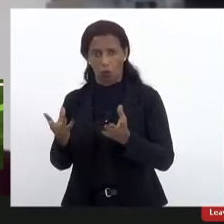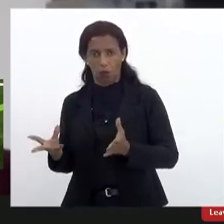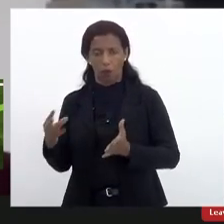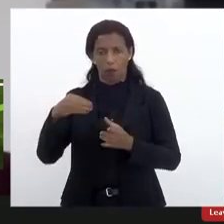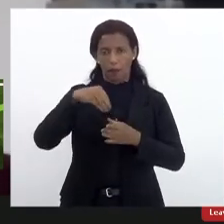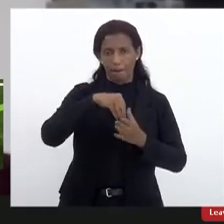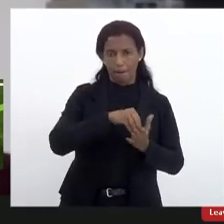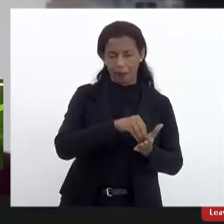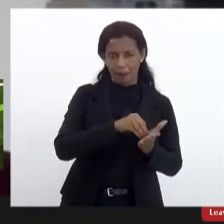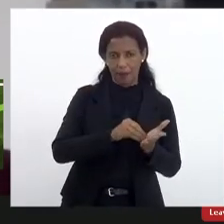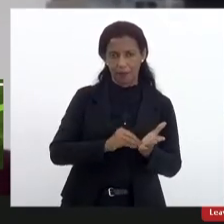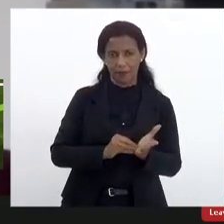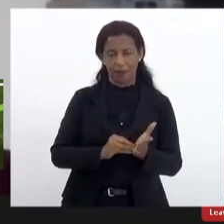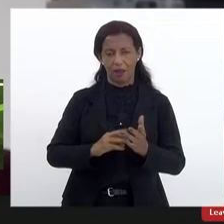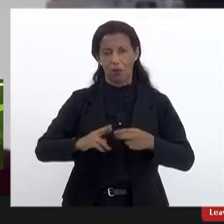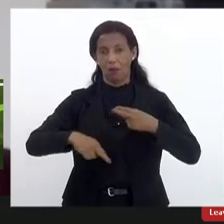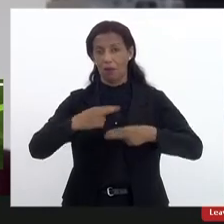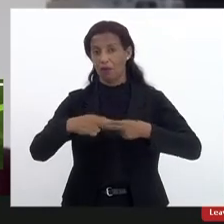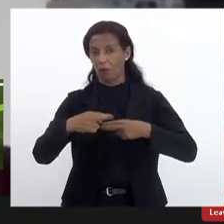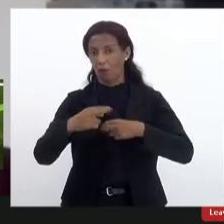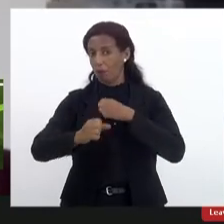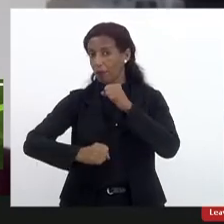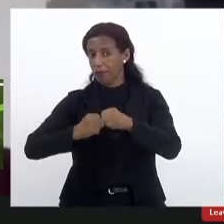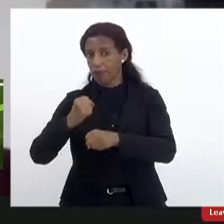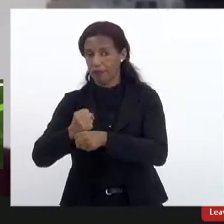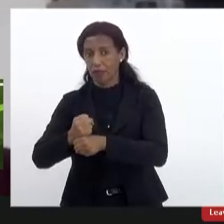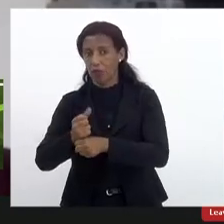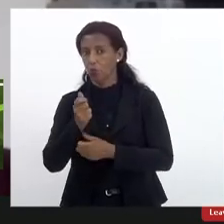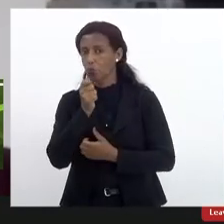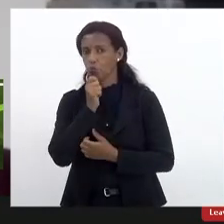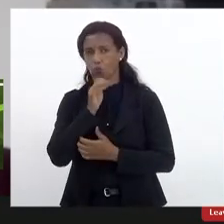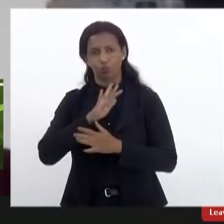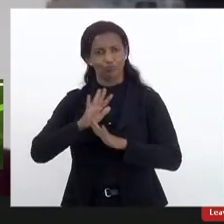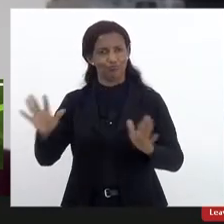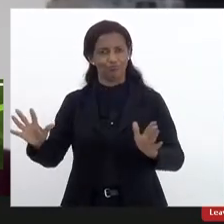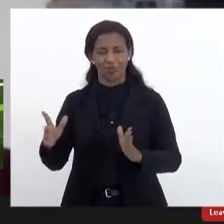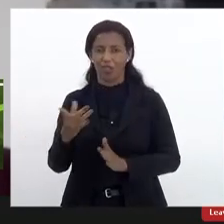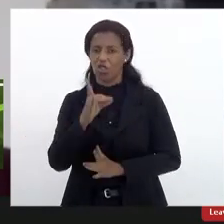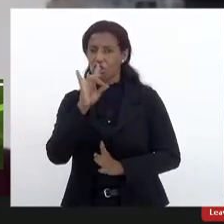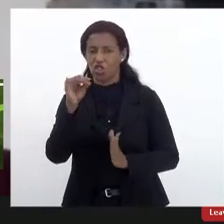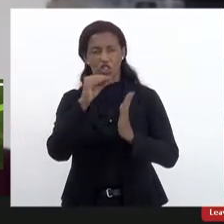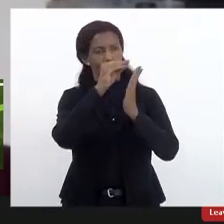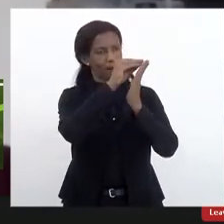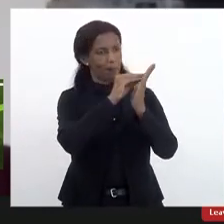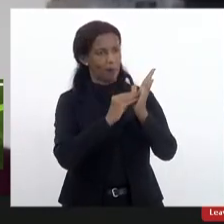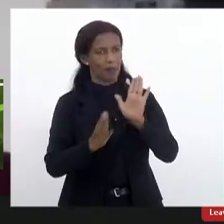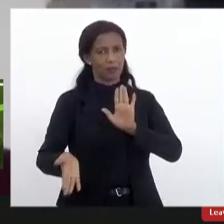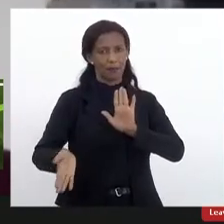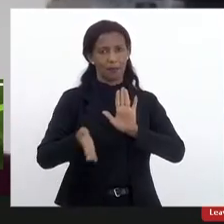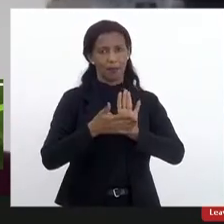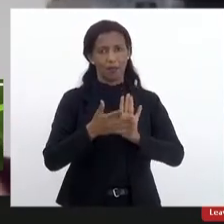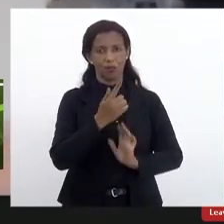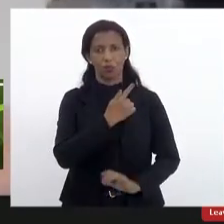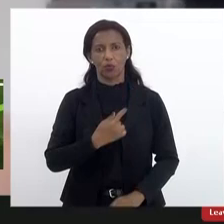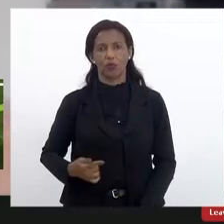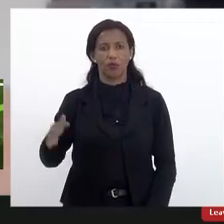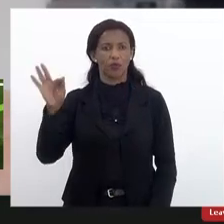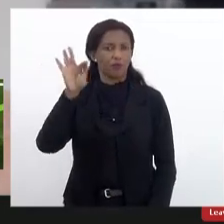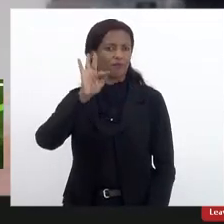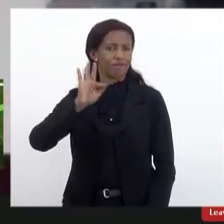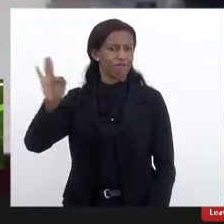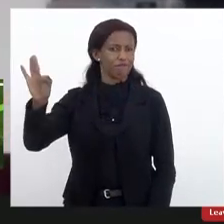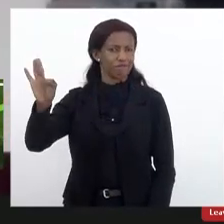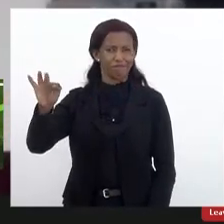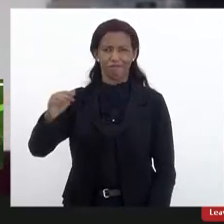começar a implementar a reforma no ano que vem acho que o calendário que está proposto pelo governo federal é